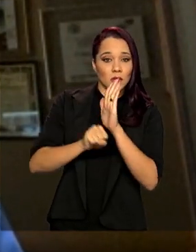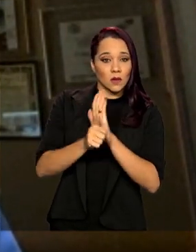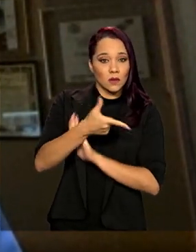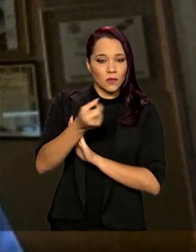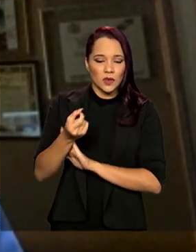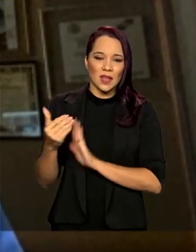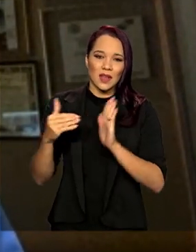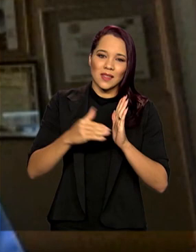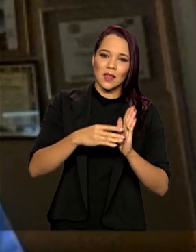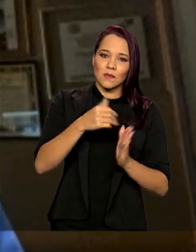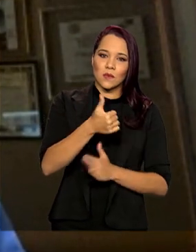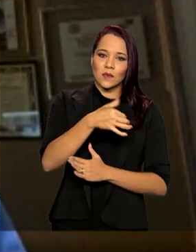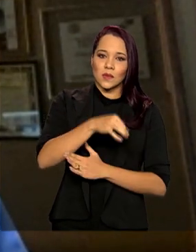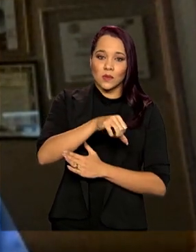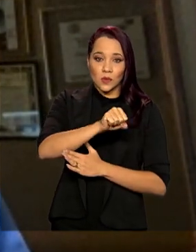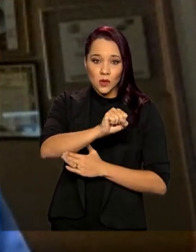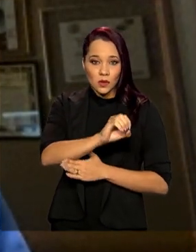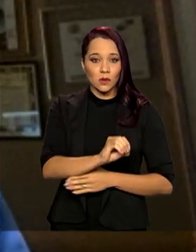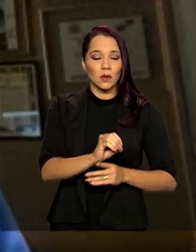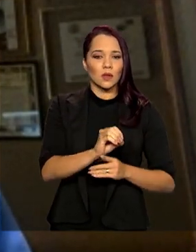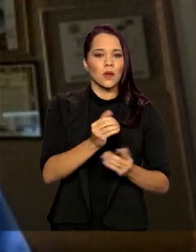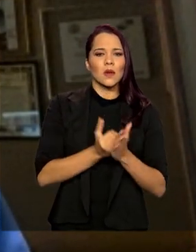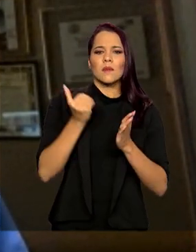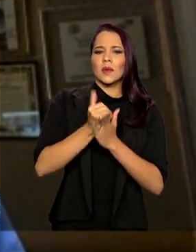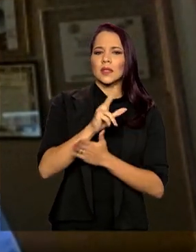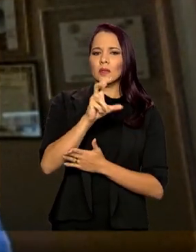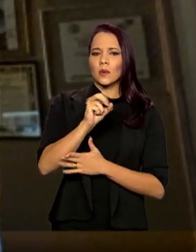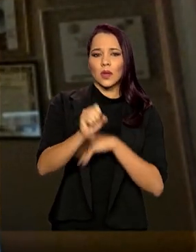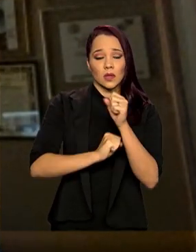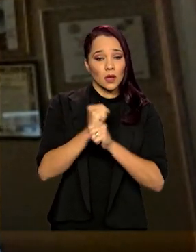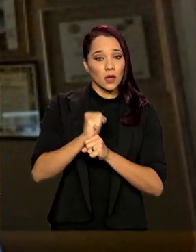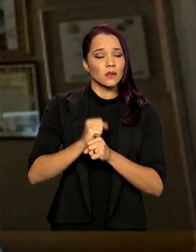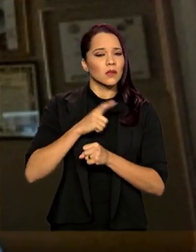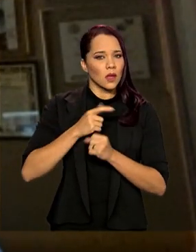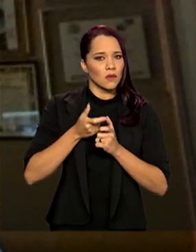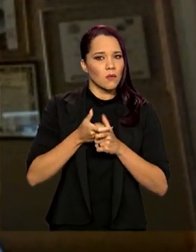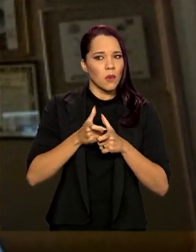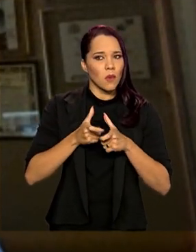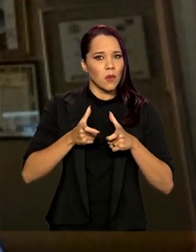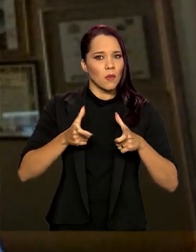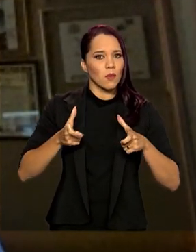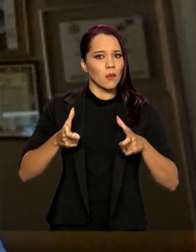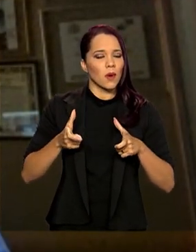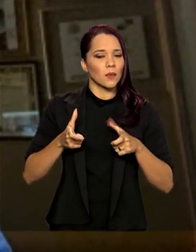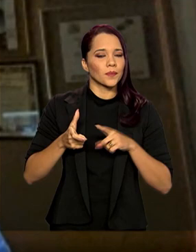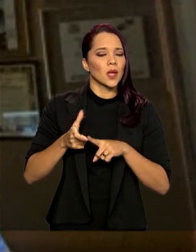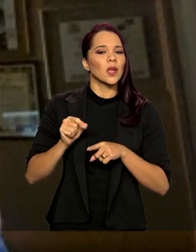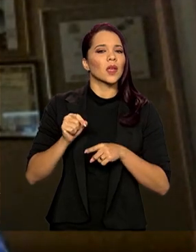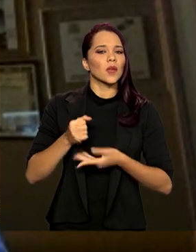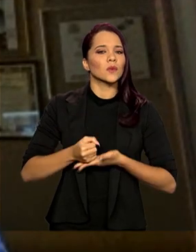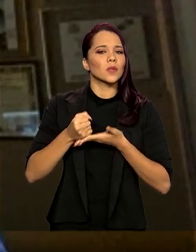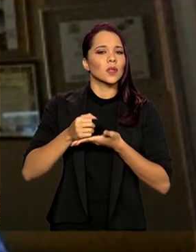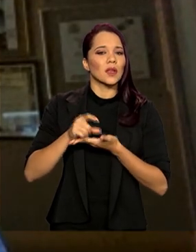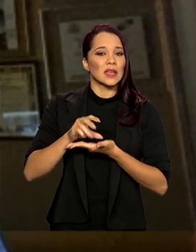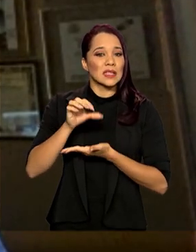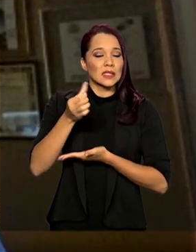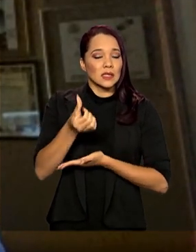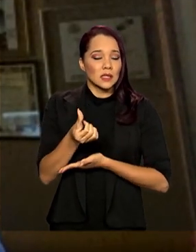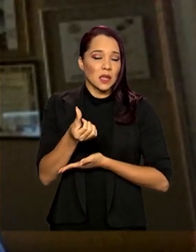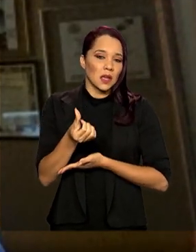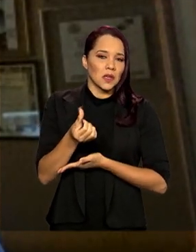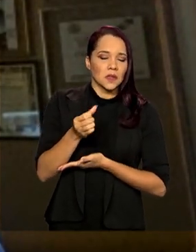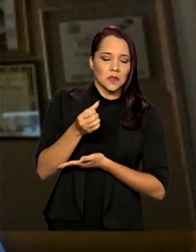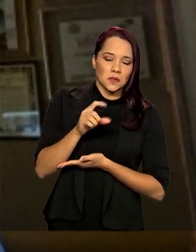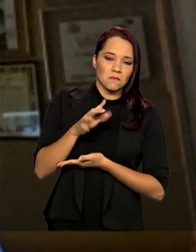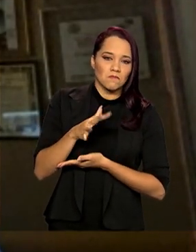até 1980, por mais de 50 anos, teve um crescimento sustentado de 6,3